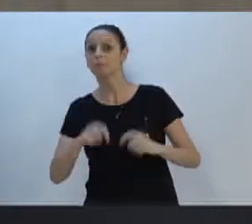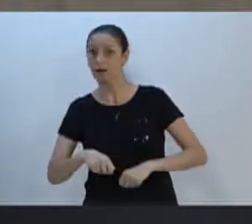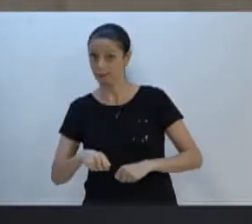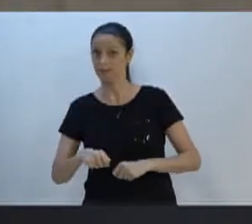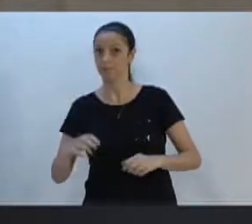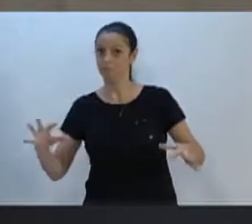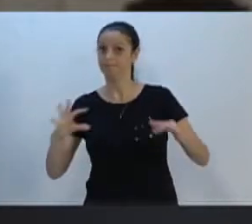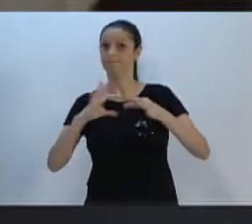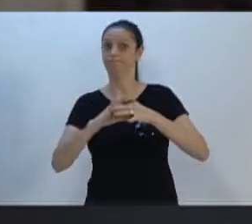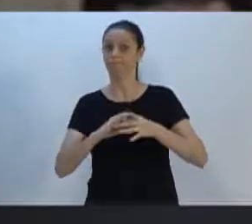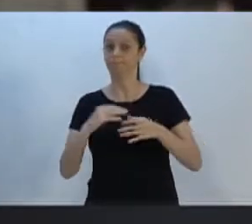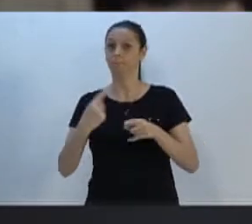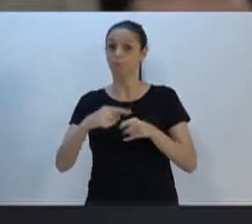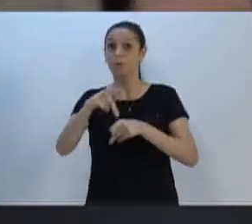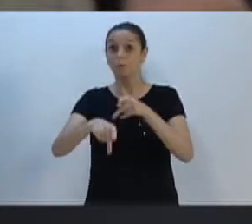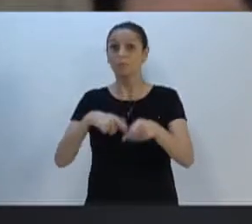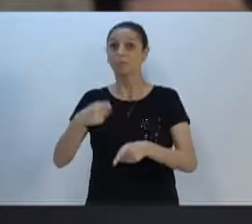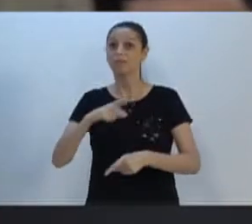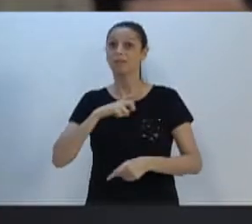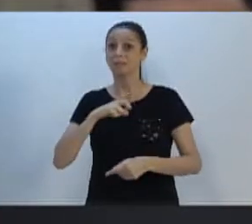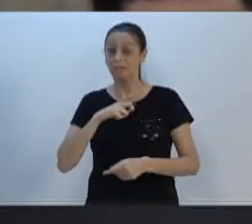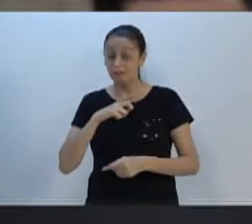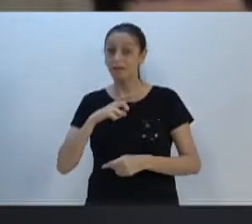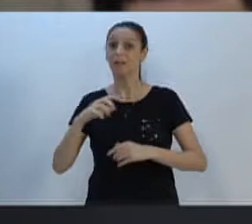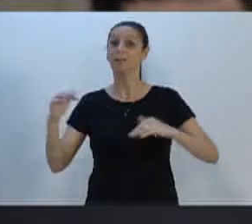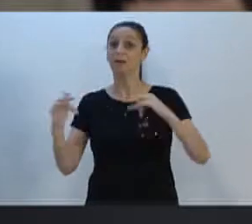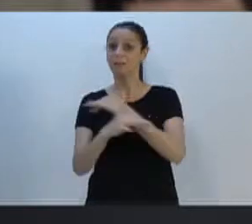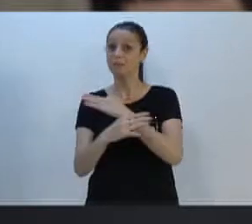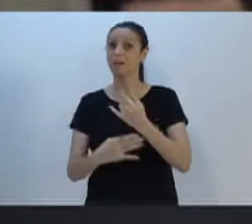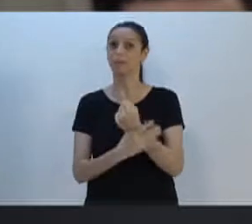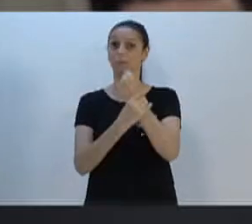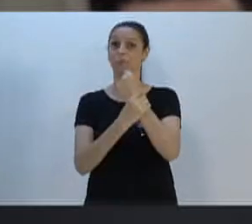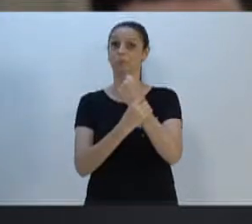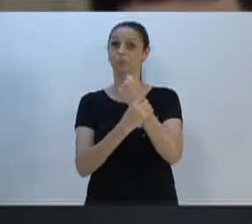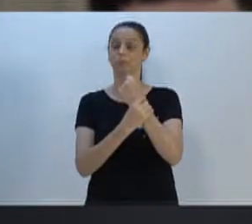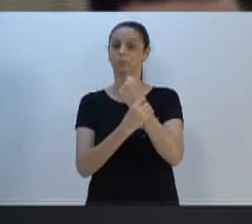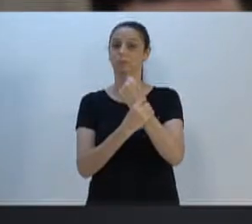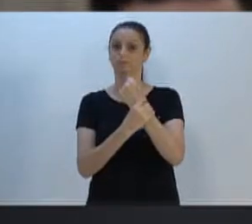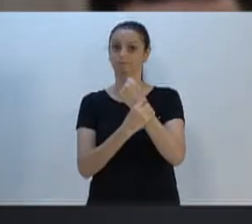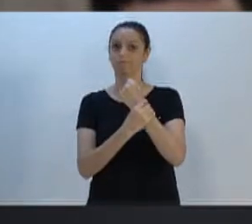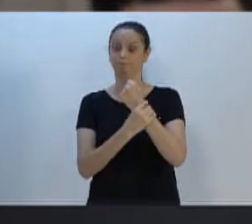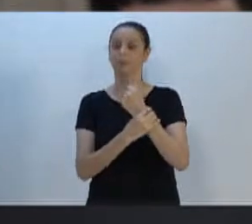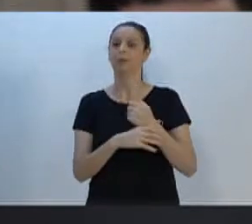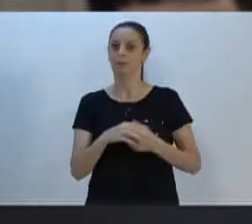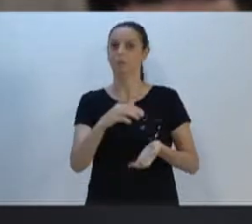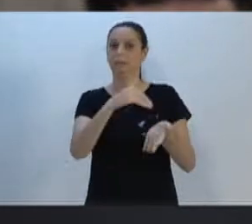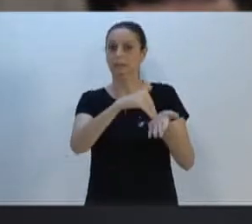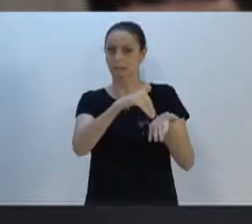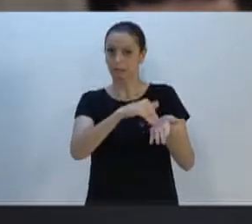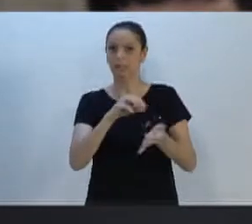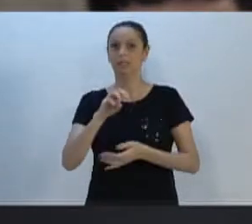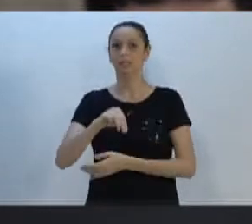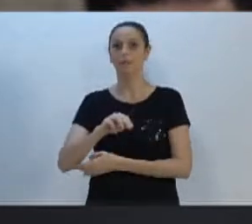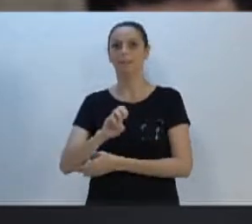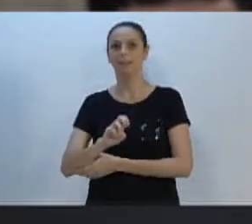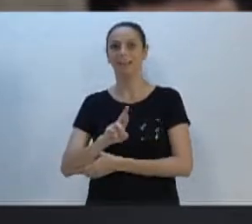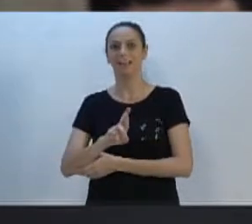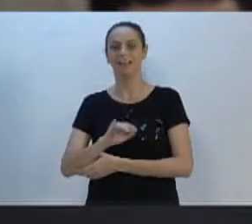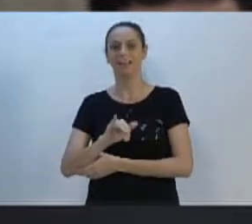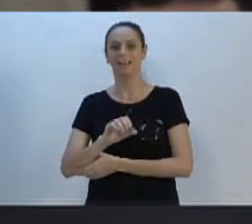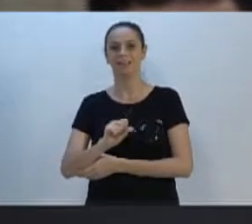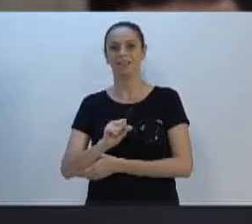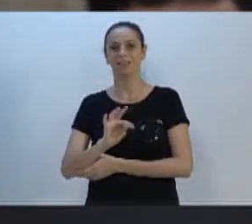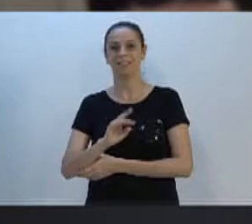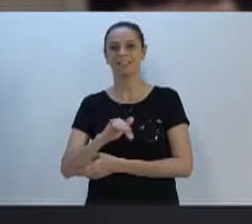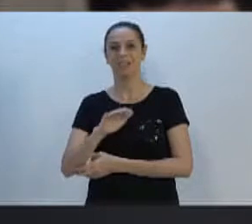nós temos, a nossa população, garantia de trânsito, garantia de ir e vir. O ministro da Civil ciente que aquela área é muito